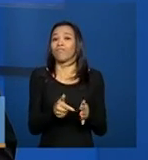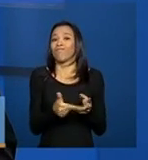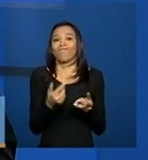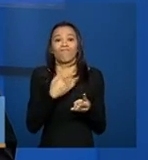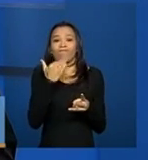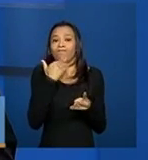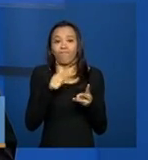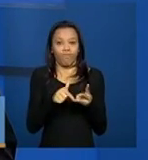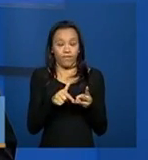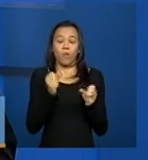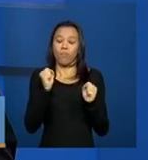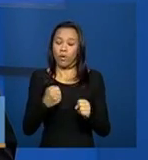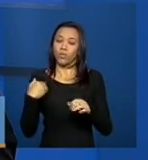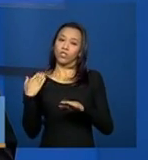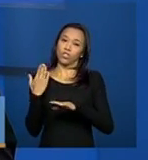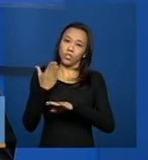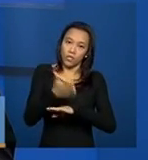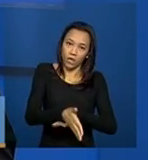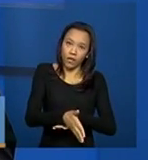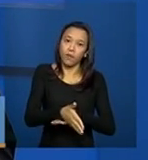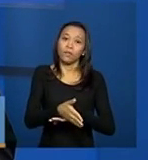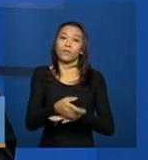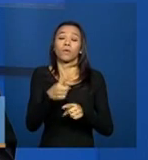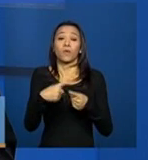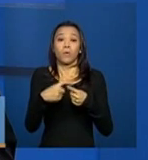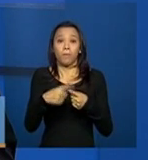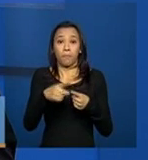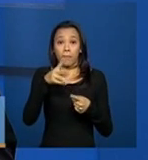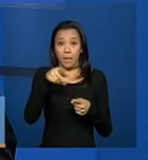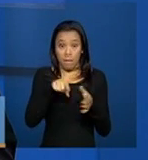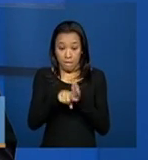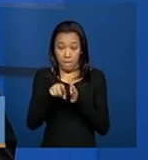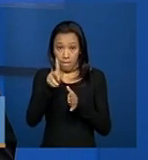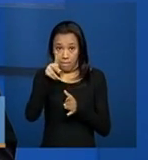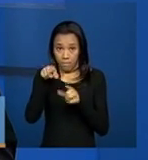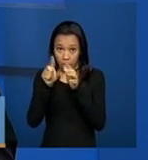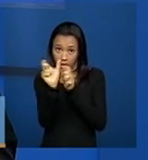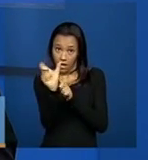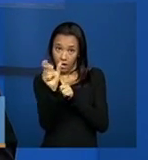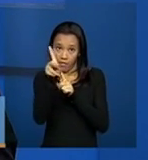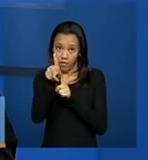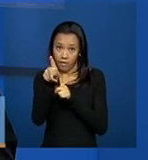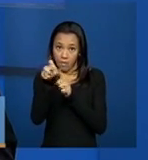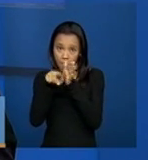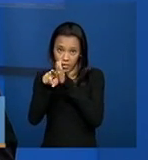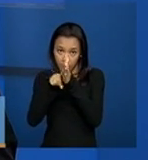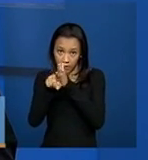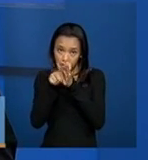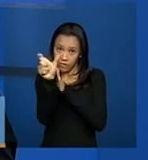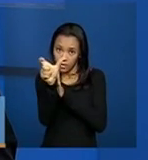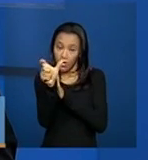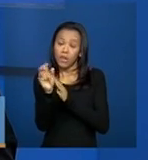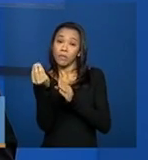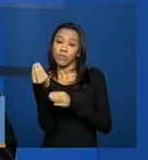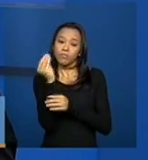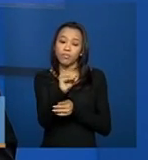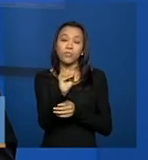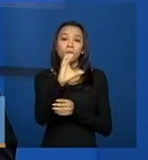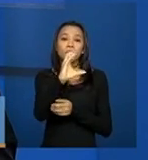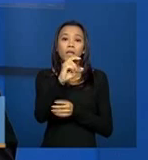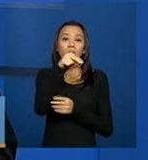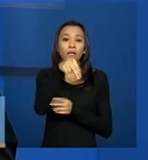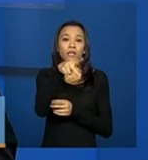você pode acessar diretamente a funcionalidade parecer de visita, pesquisar parecer de visita e quando você colocar o CNPJ da entidade,